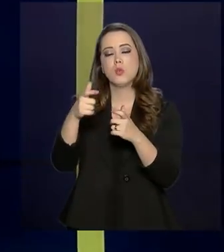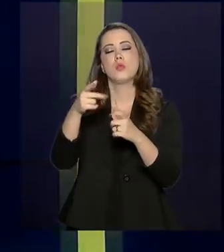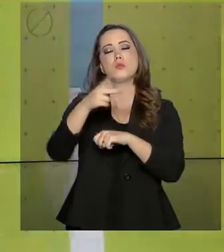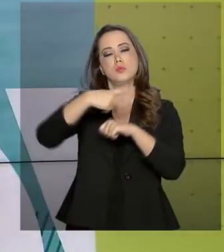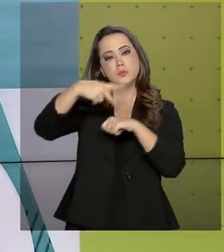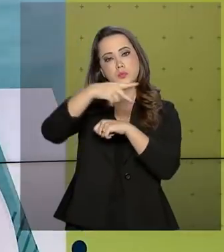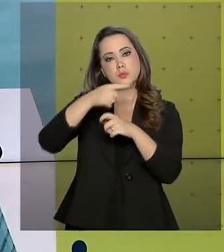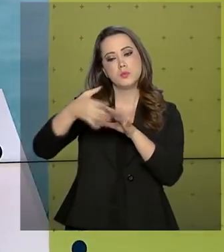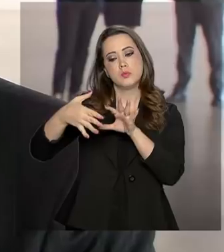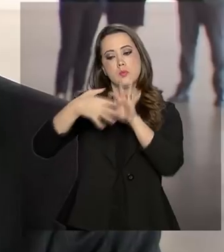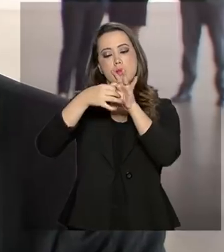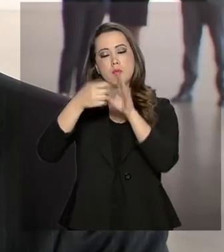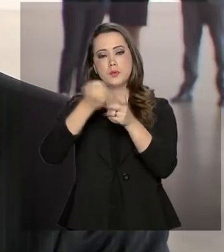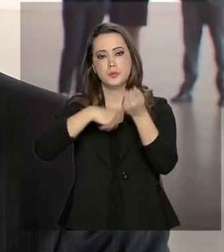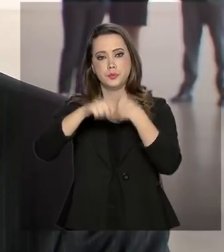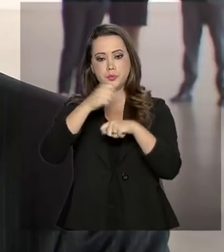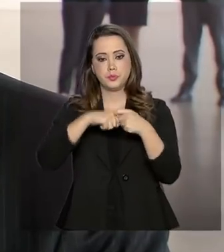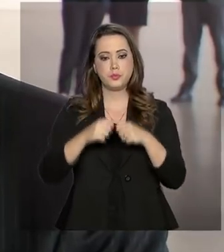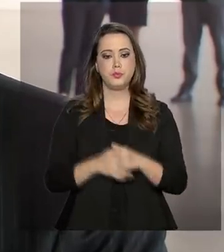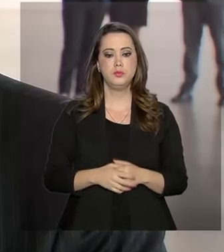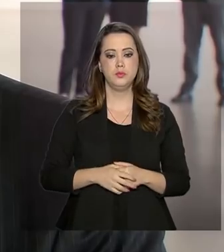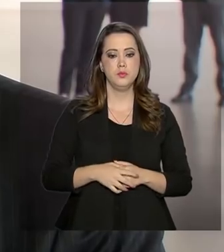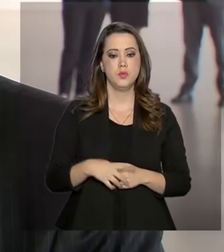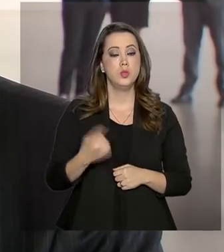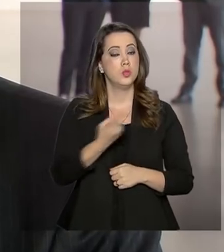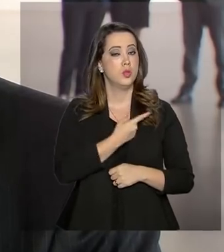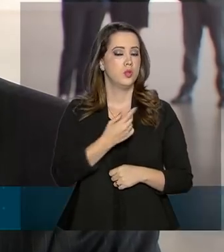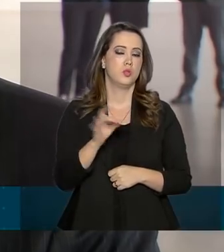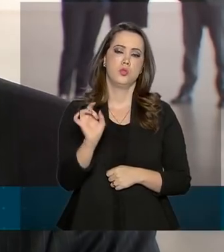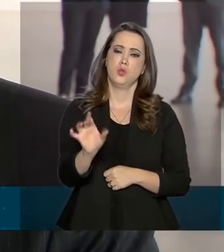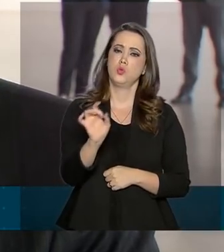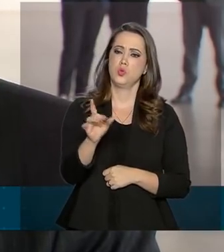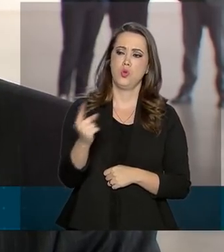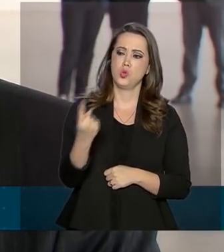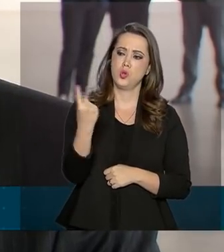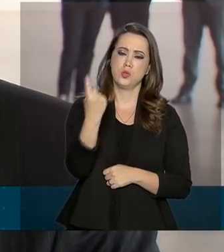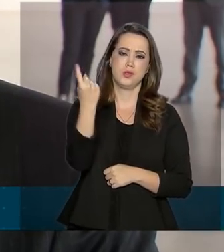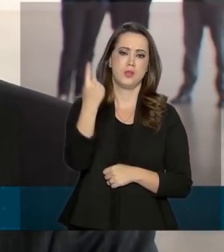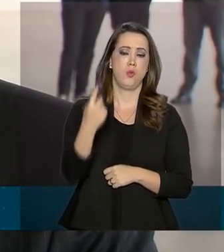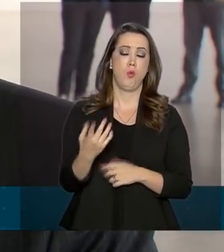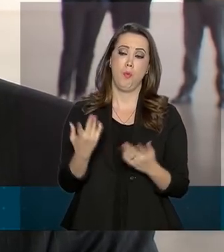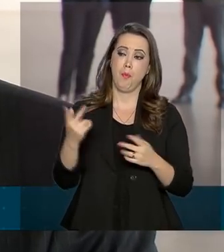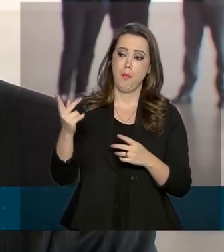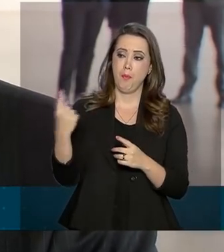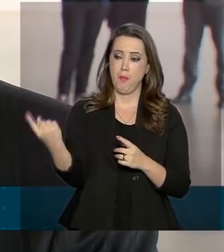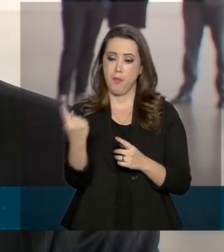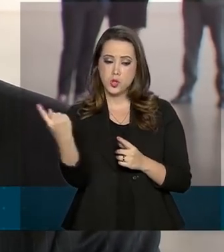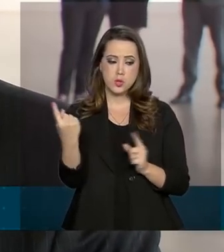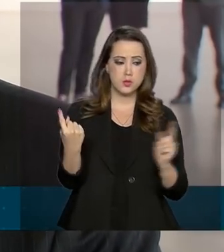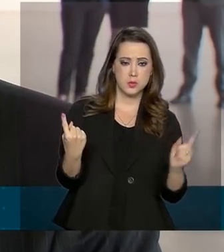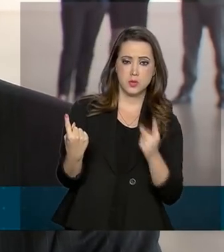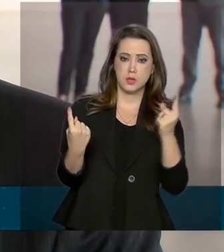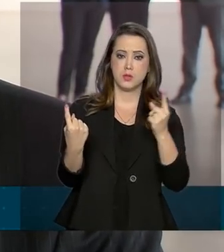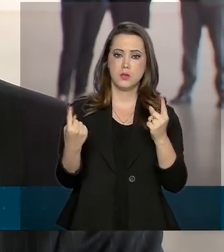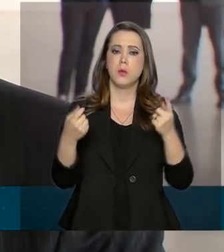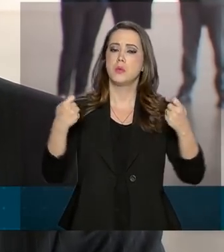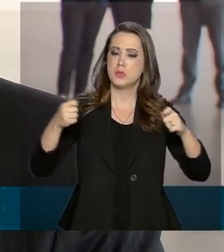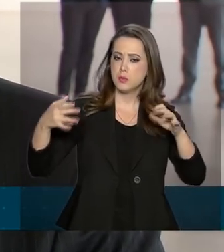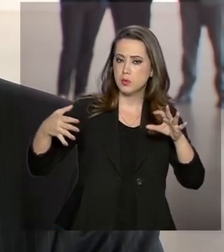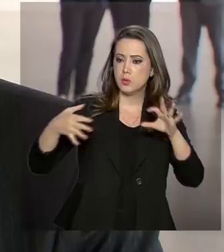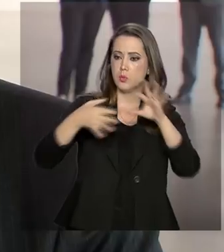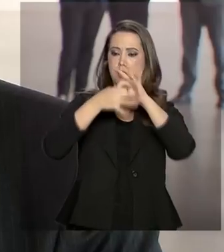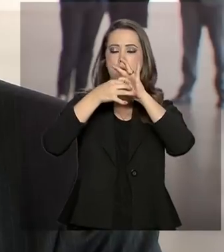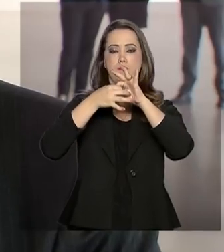do Brasil. Não podemos atuar somente individualmente com o país. Temos que realmente nos unir,